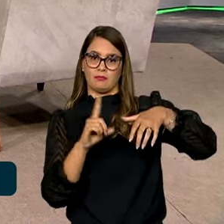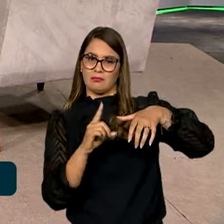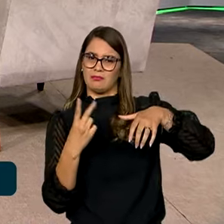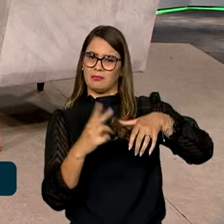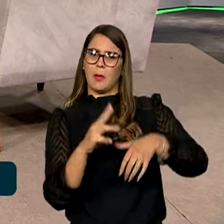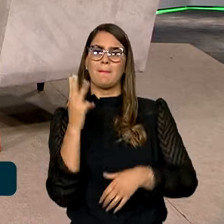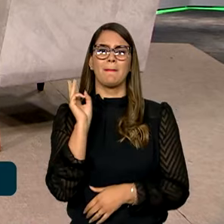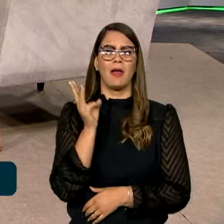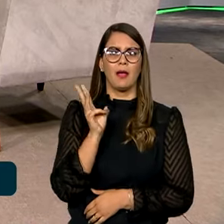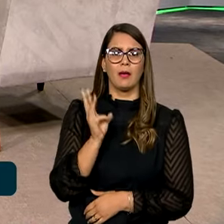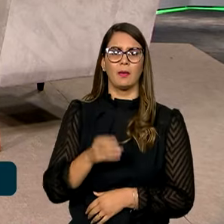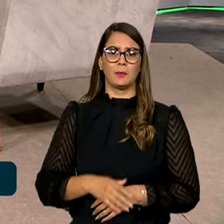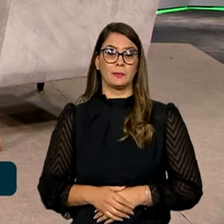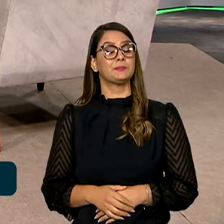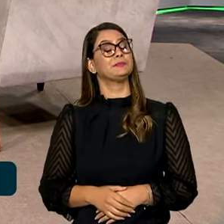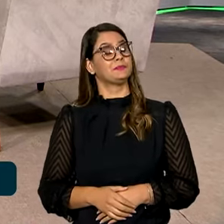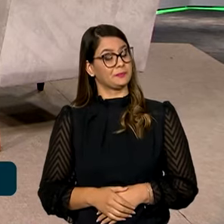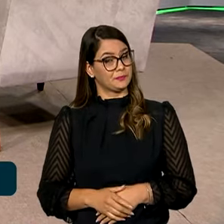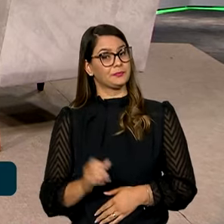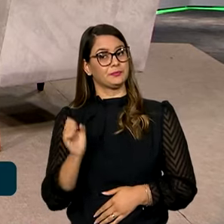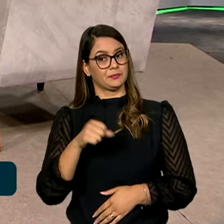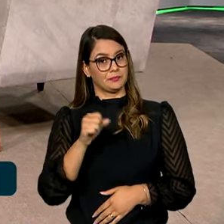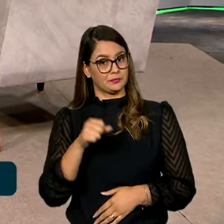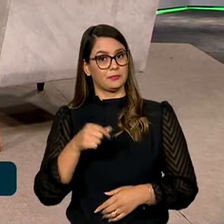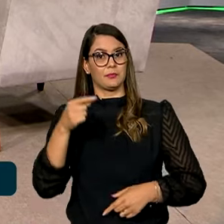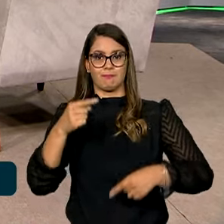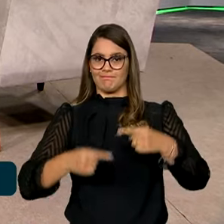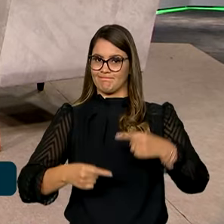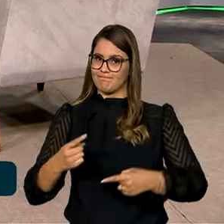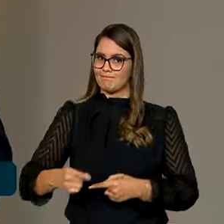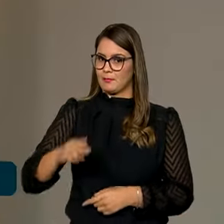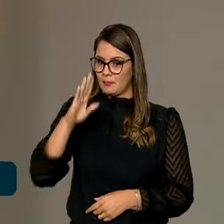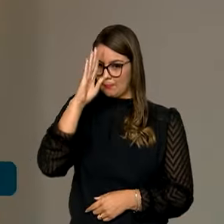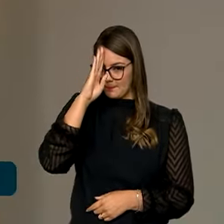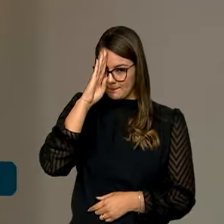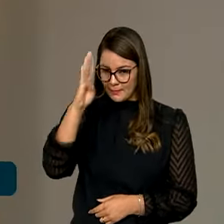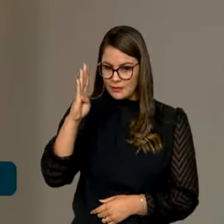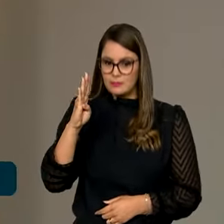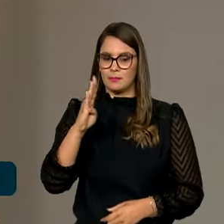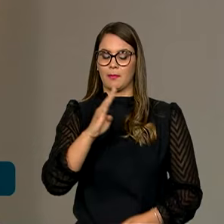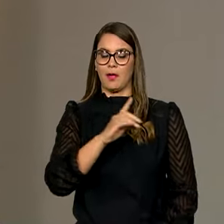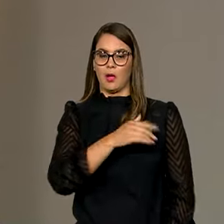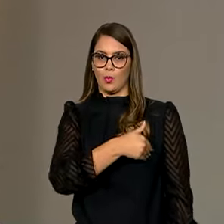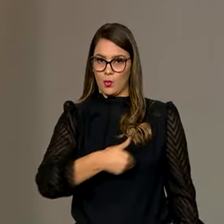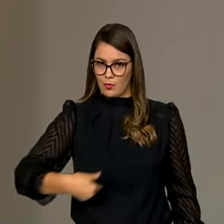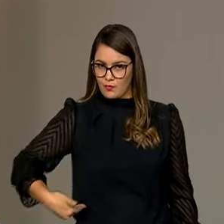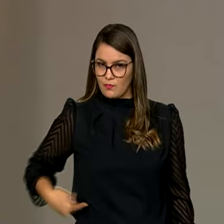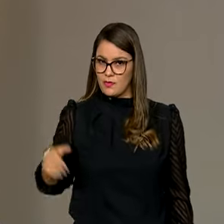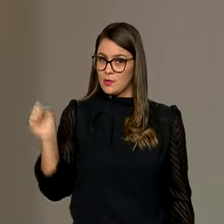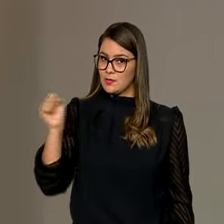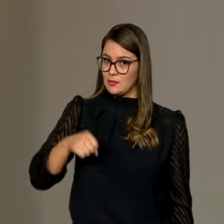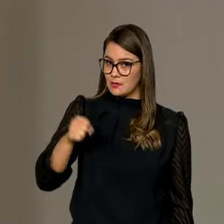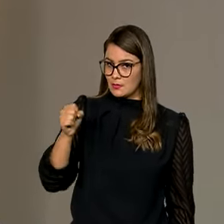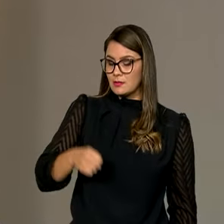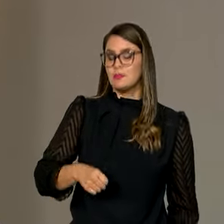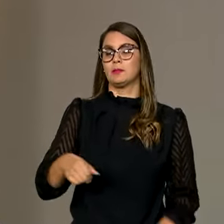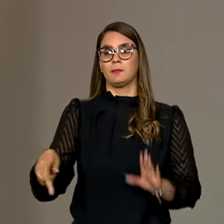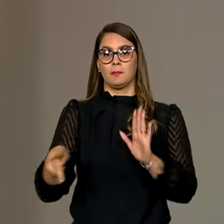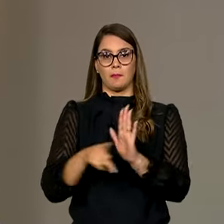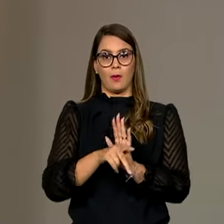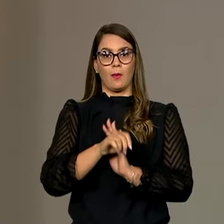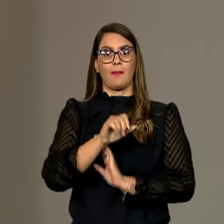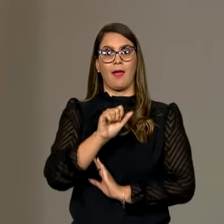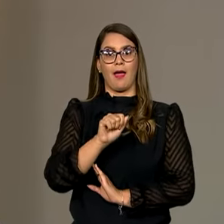Maranhão? Sim, essa política é prioridade do governo. E especificamente em